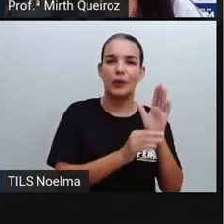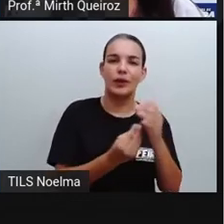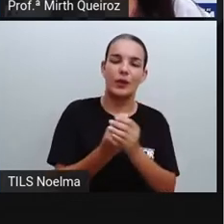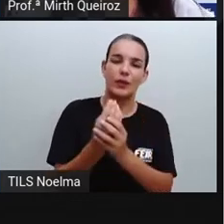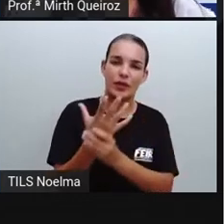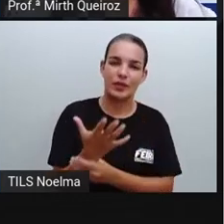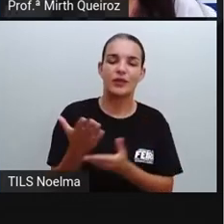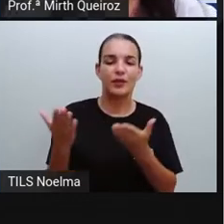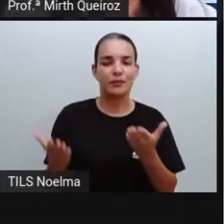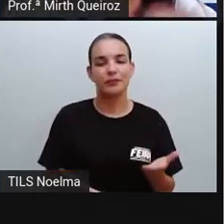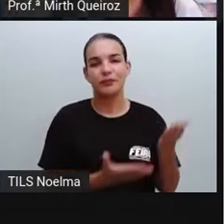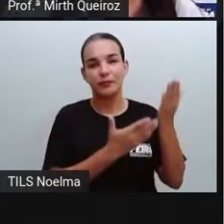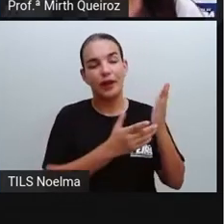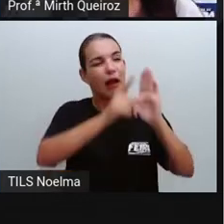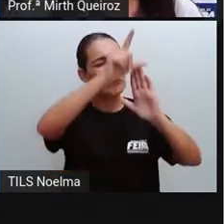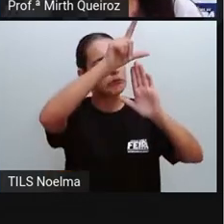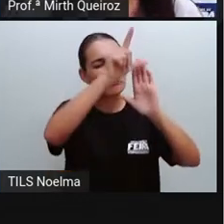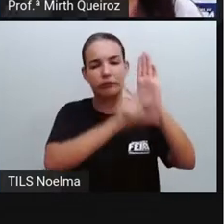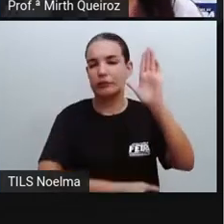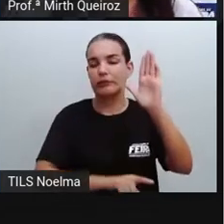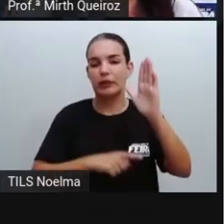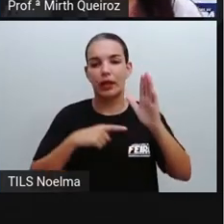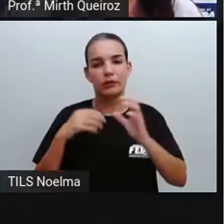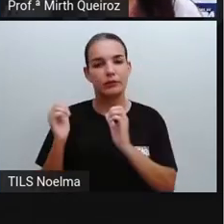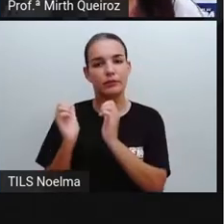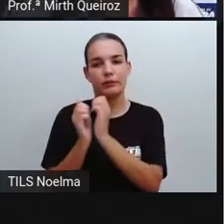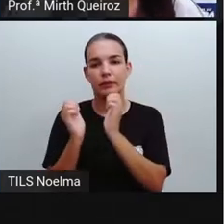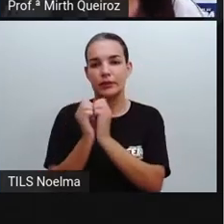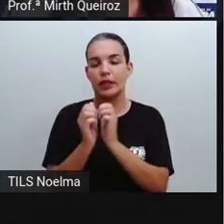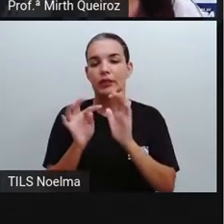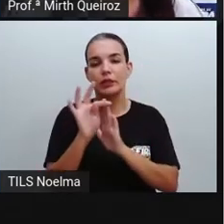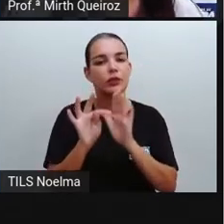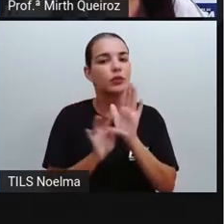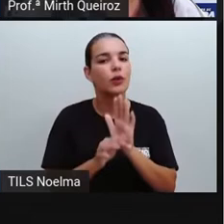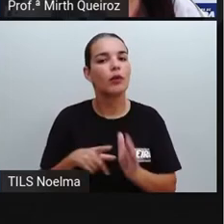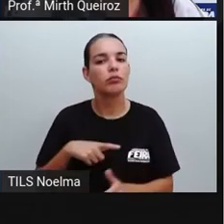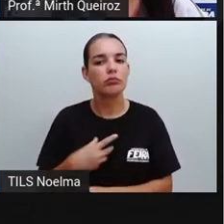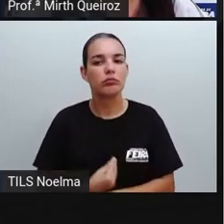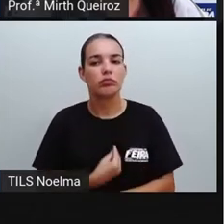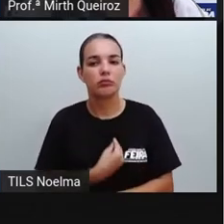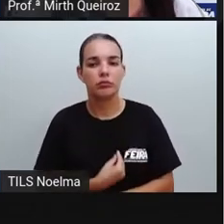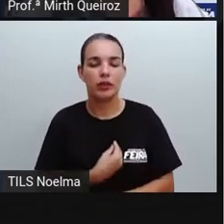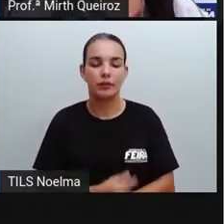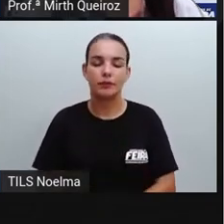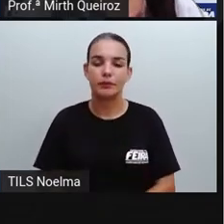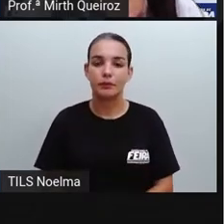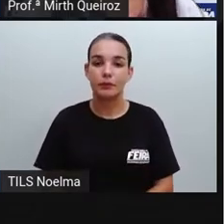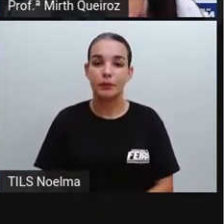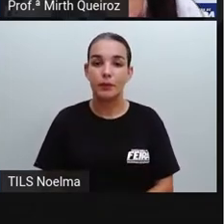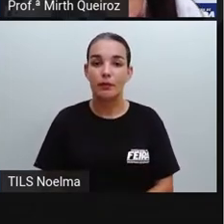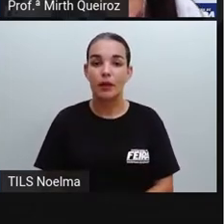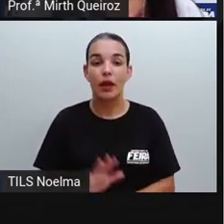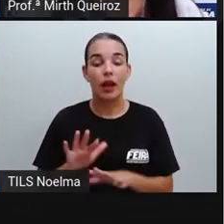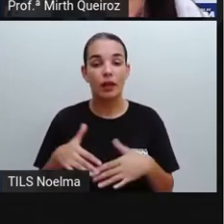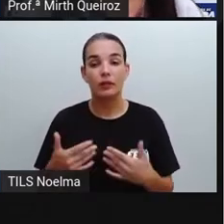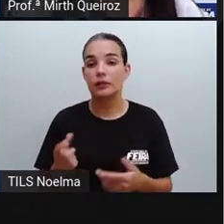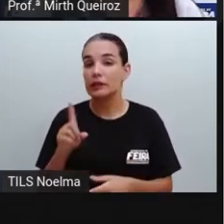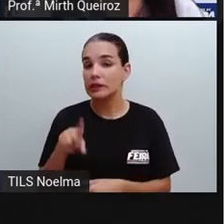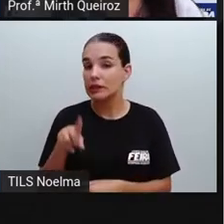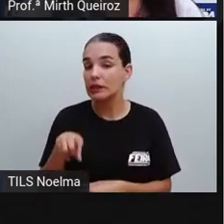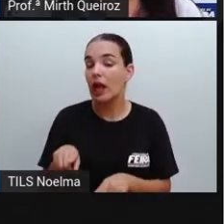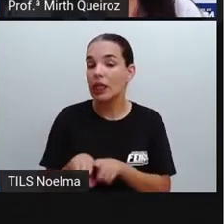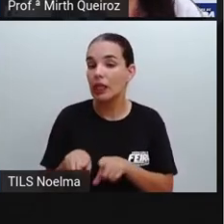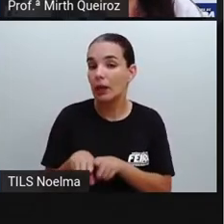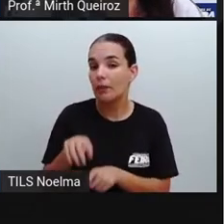a essa vasta quantidade de gêneros textuais que a gente possui. assim como sabemos que são